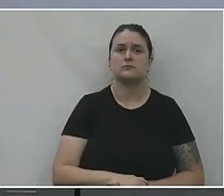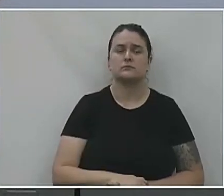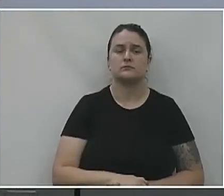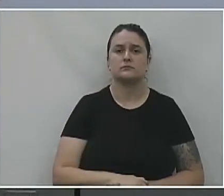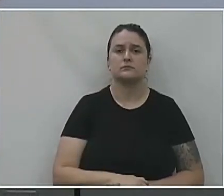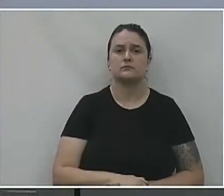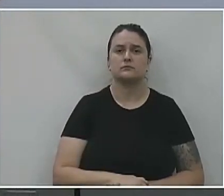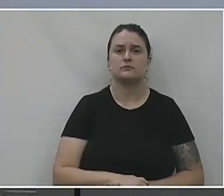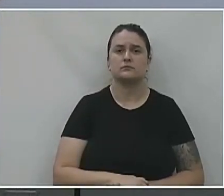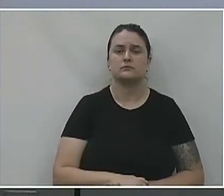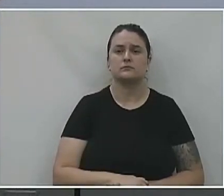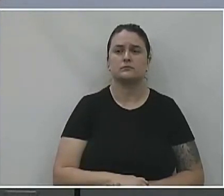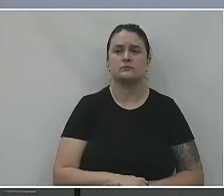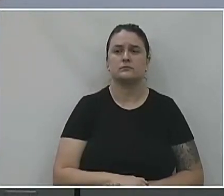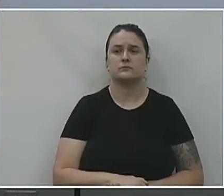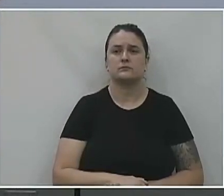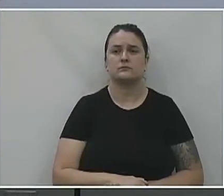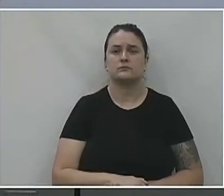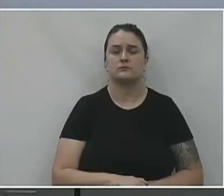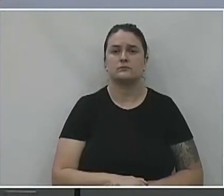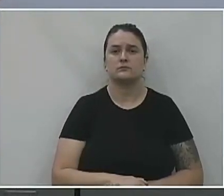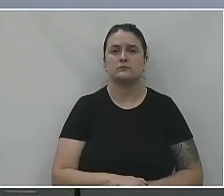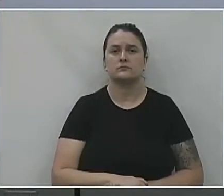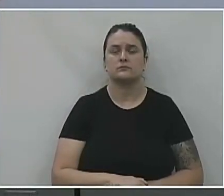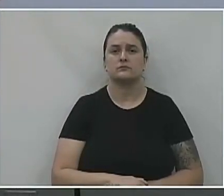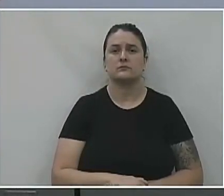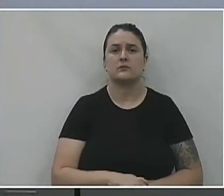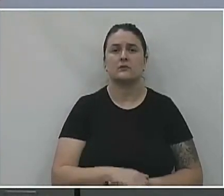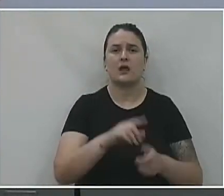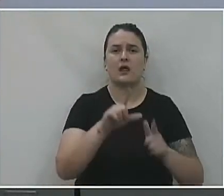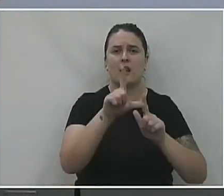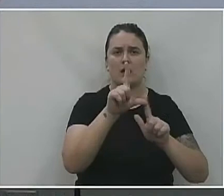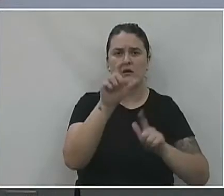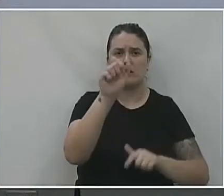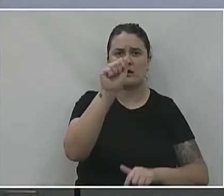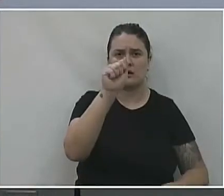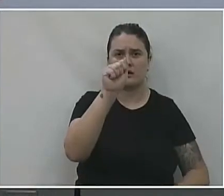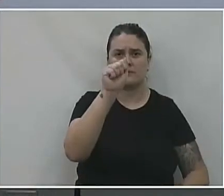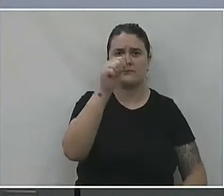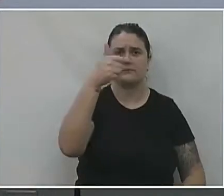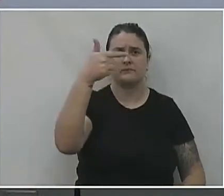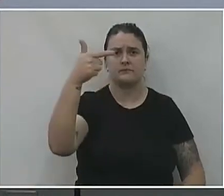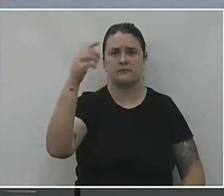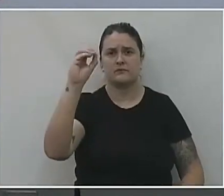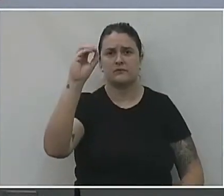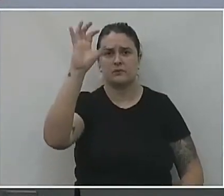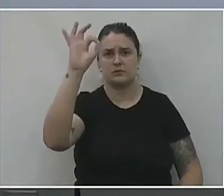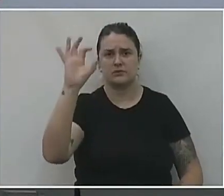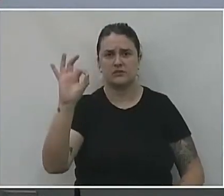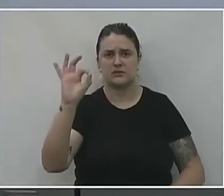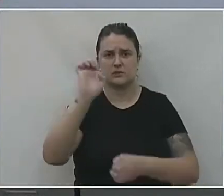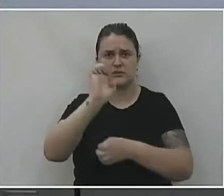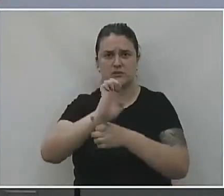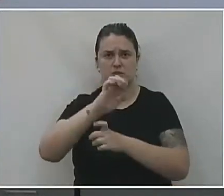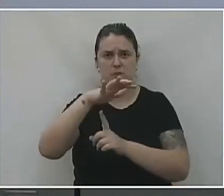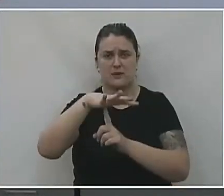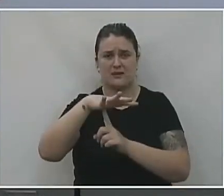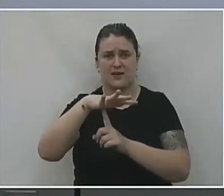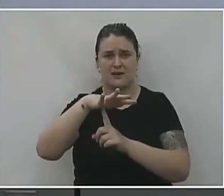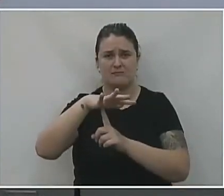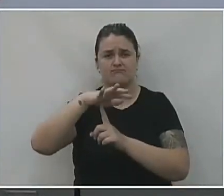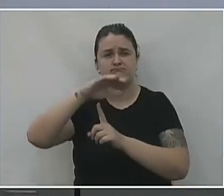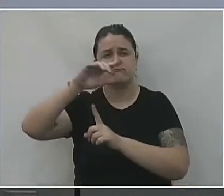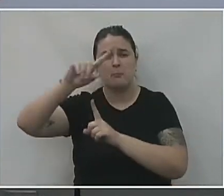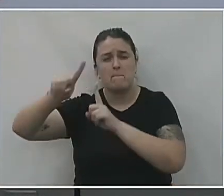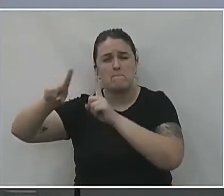Tinha, mas aqui na letra A, 20% aqui no Paraná. Pulou para